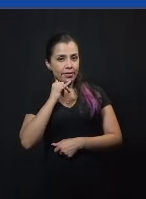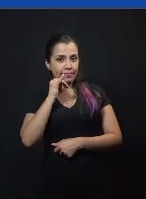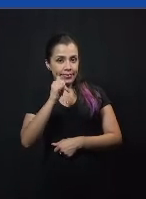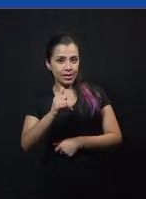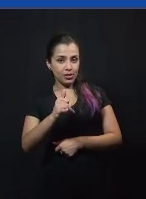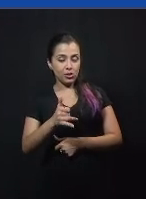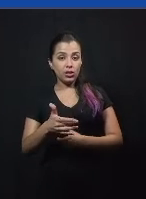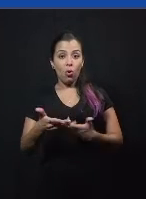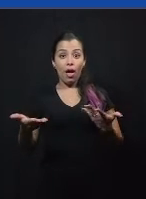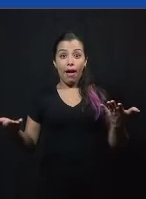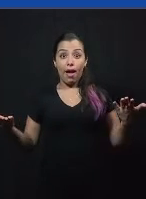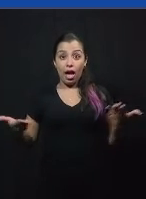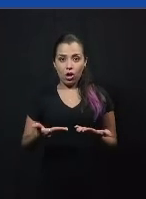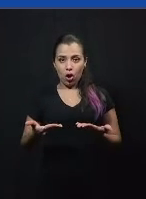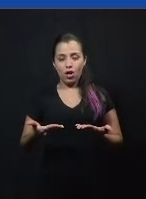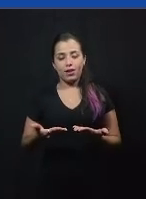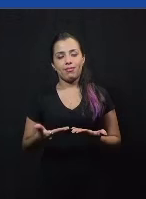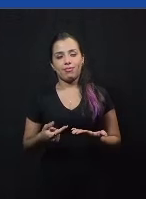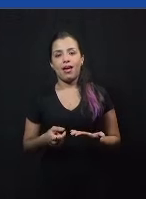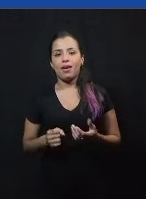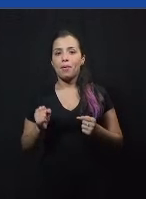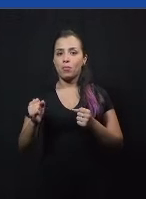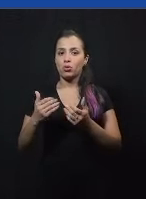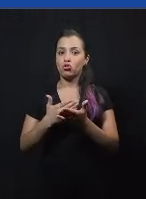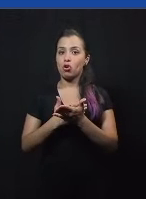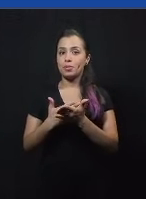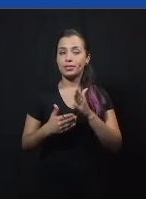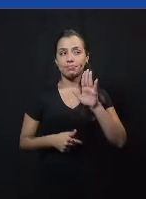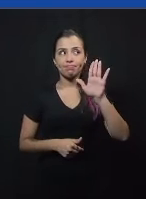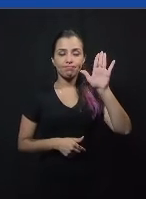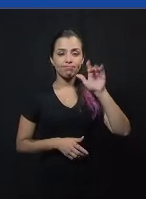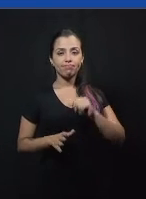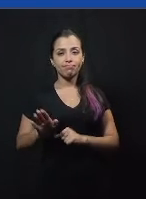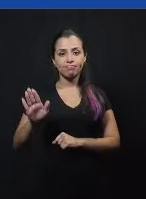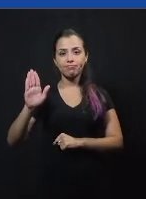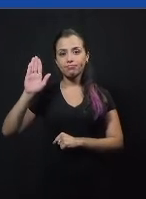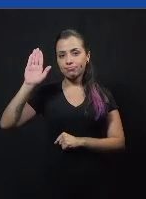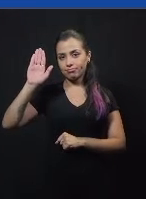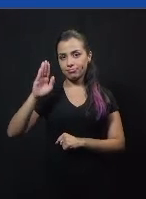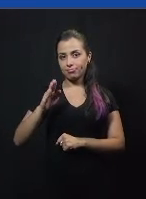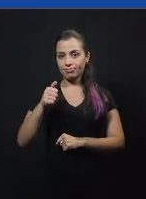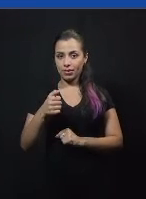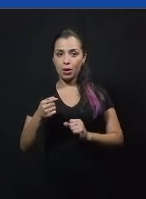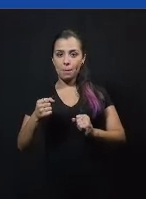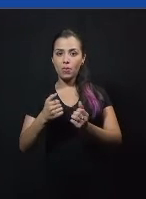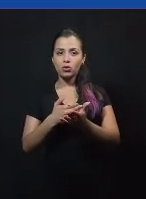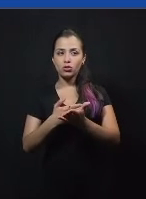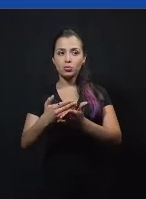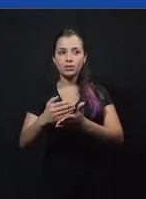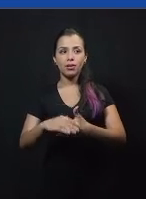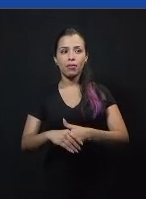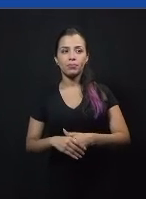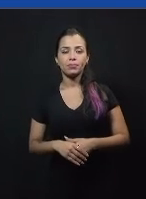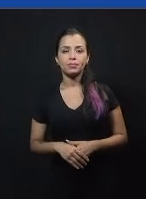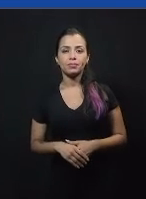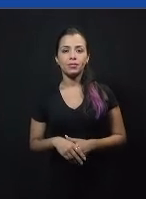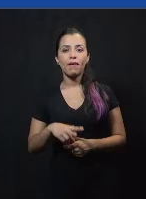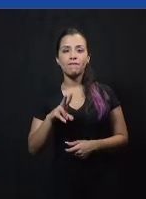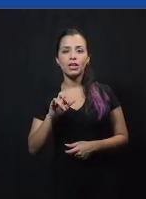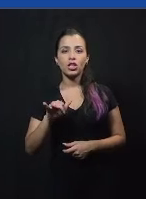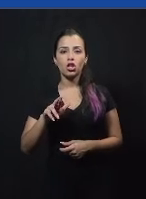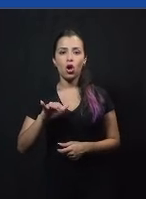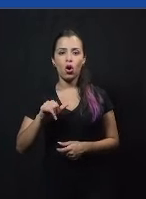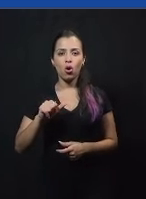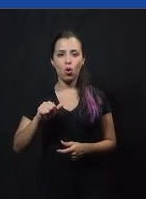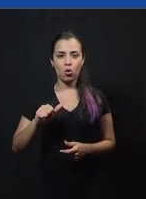falar agora, eles vão saber que eles podem iniciar a fala deles. Então, eu acho que a gente já pode começar. A vitória já pode se